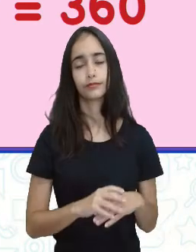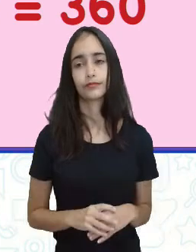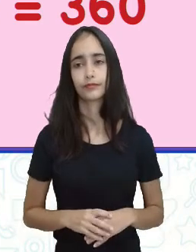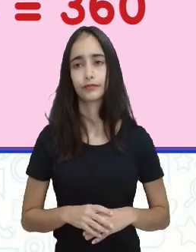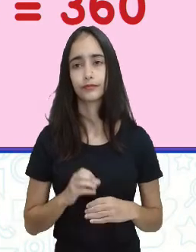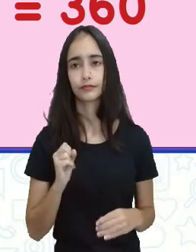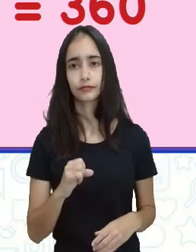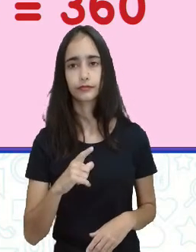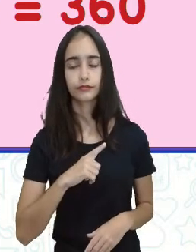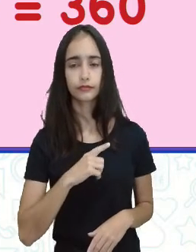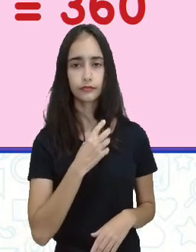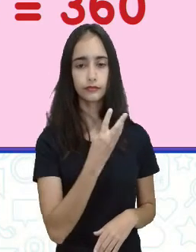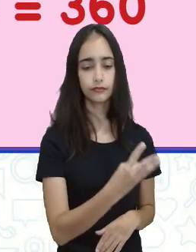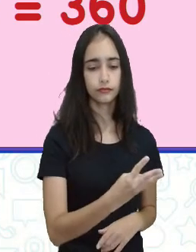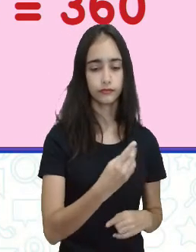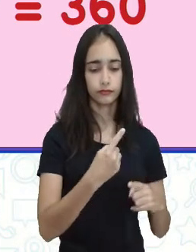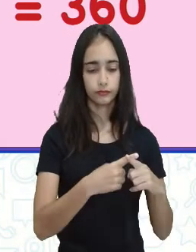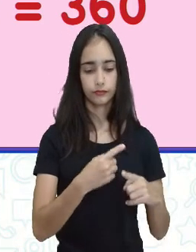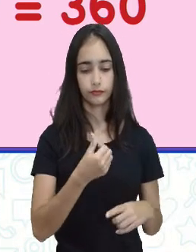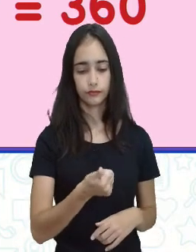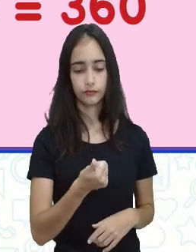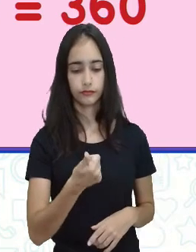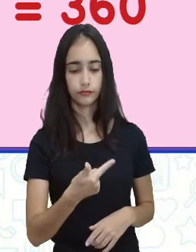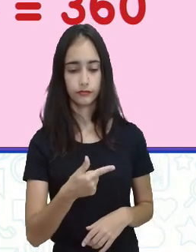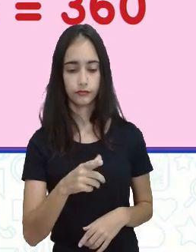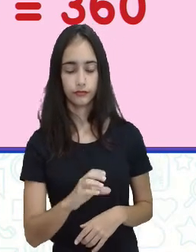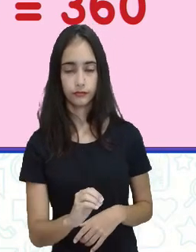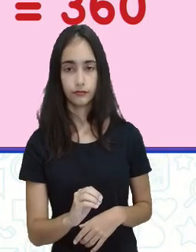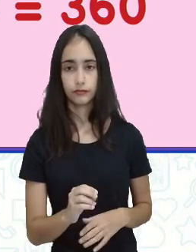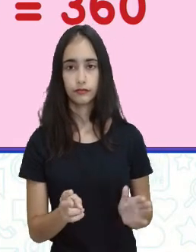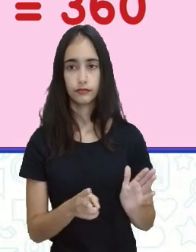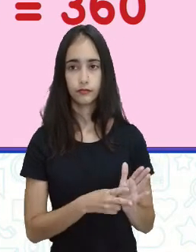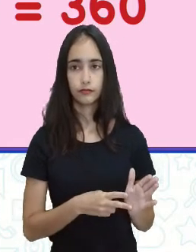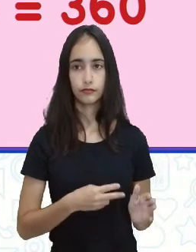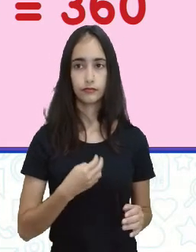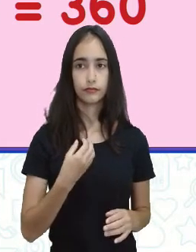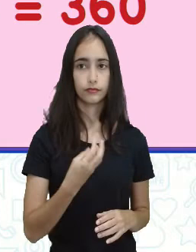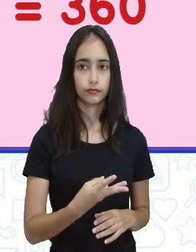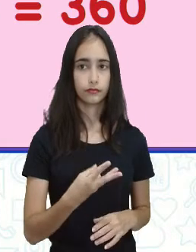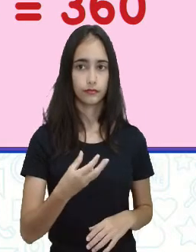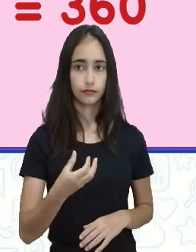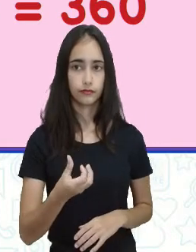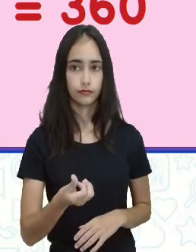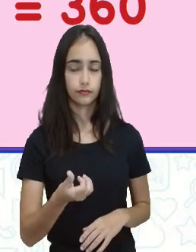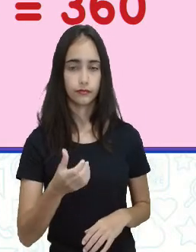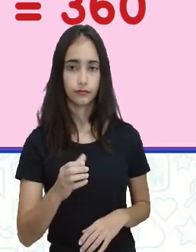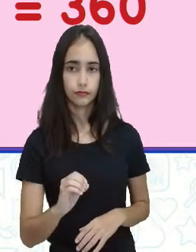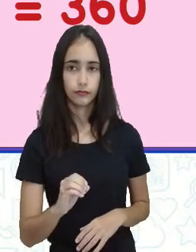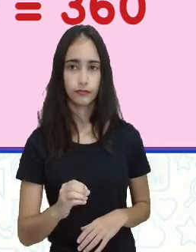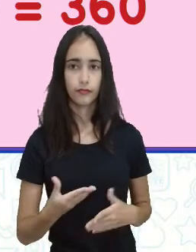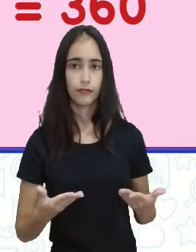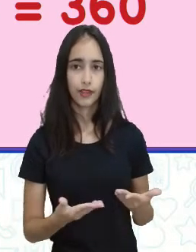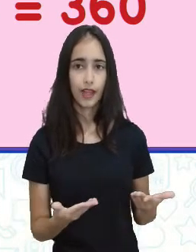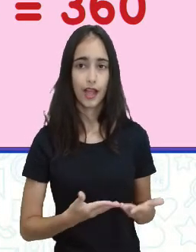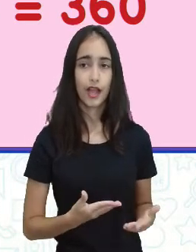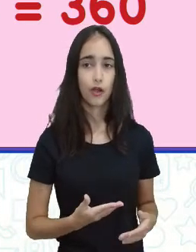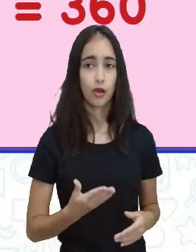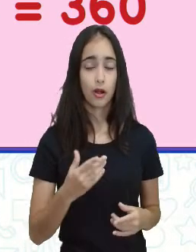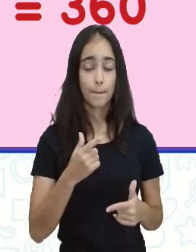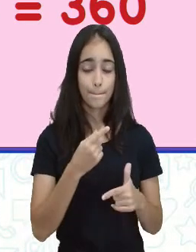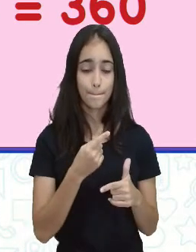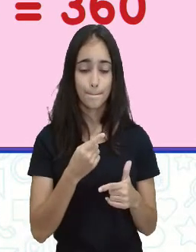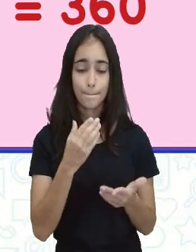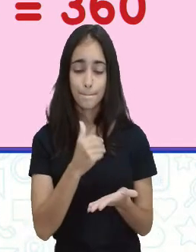multiplicar por 120, vai dar 360. O dobro, a metade de